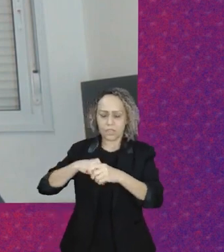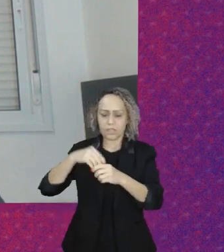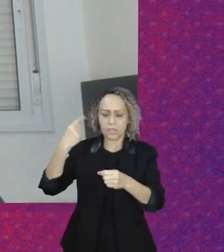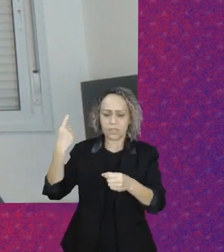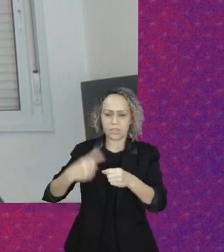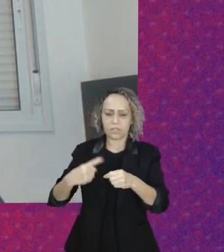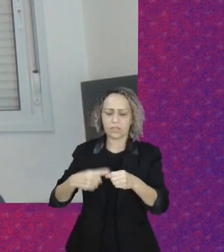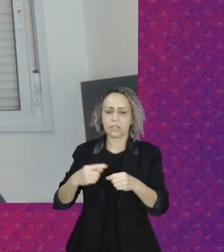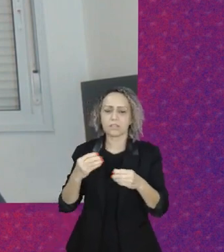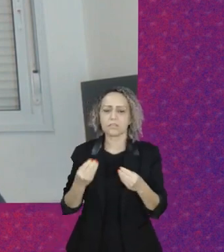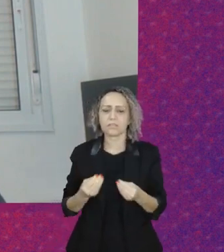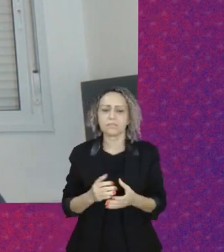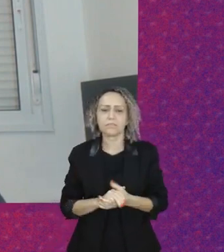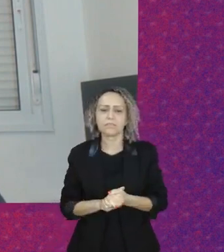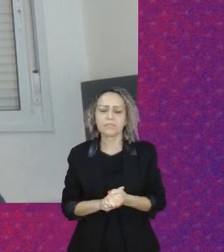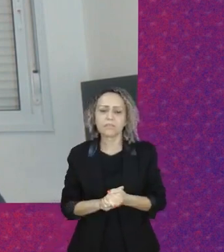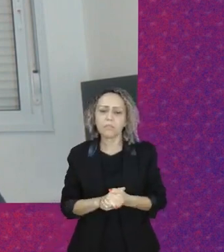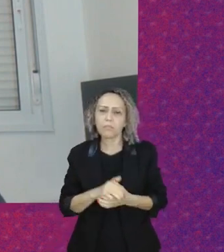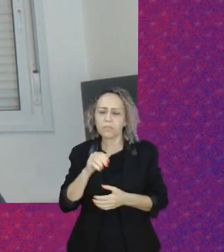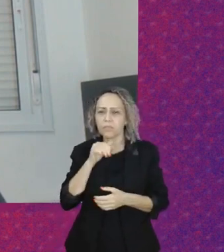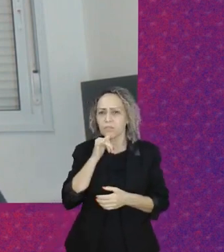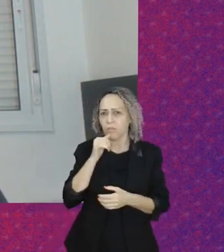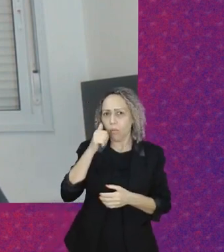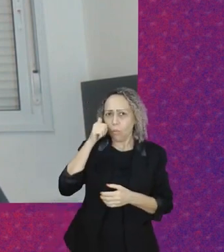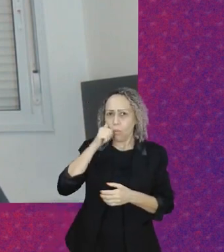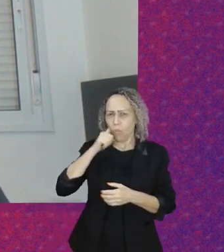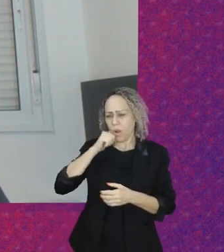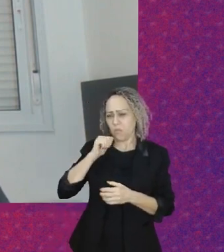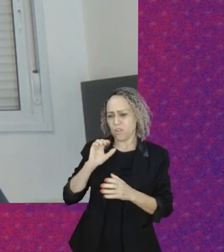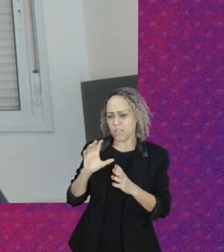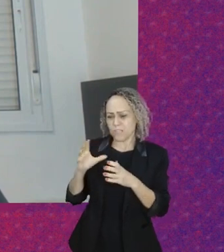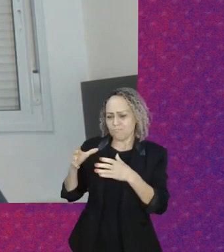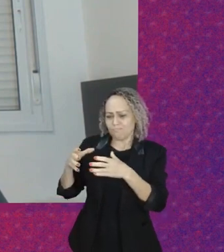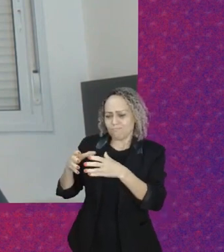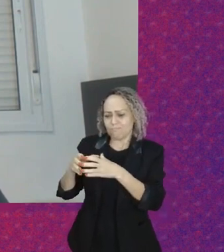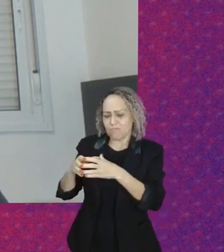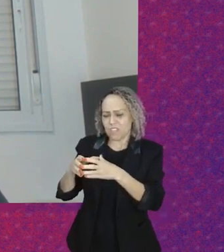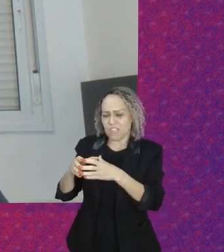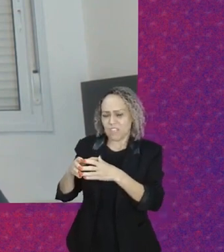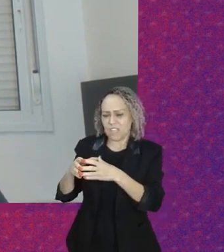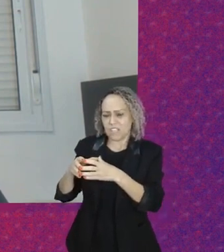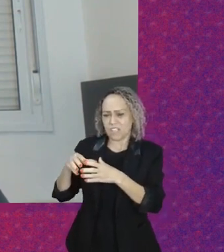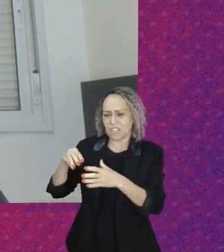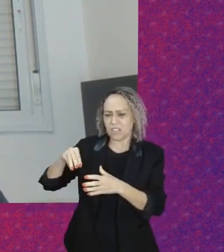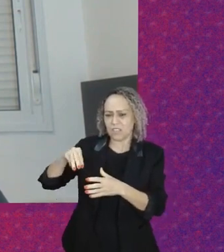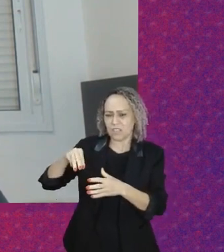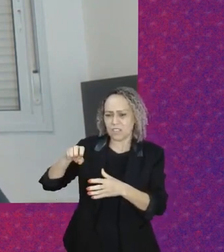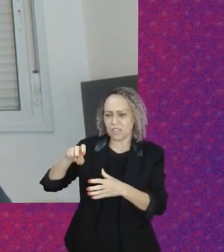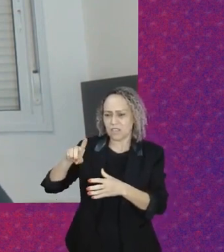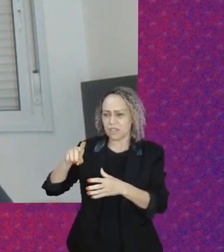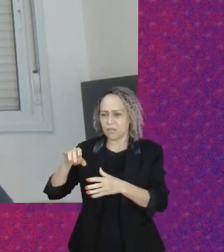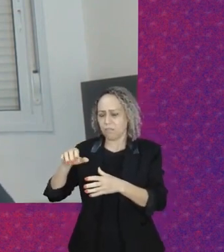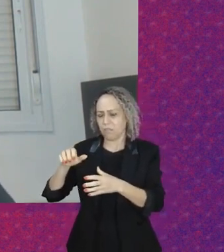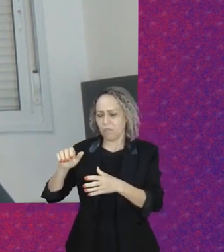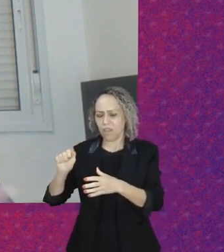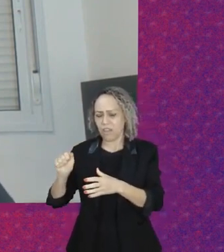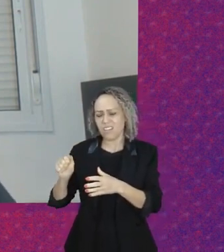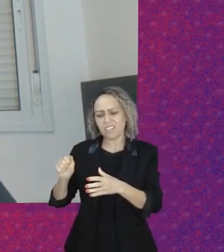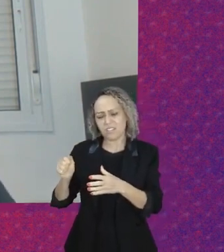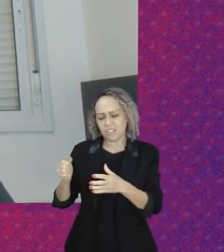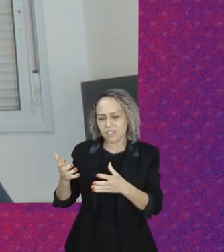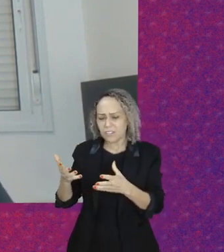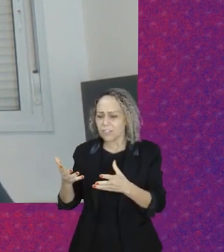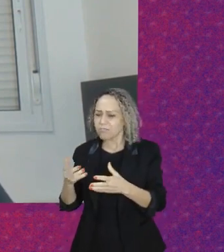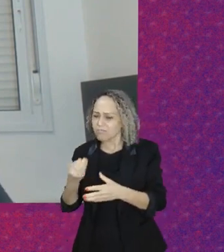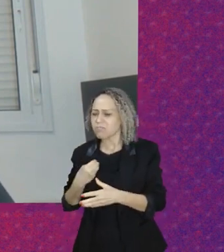de que uma mulher de classe média que vive num bairro central se